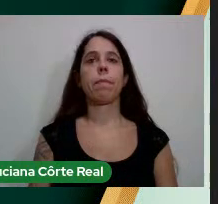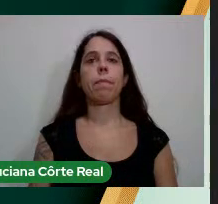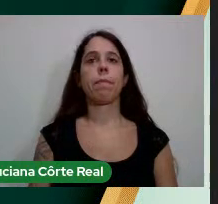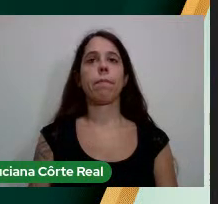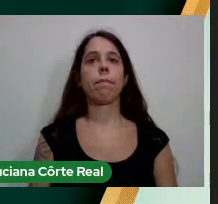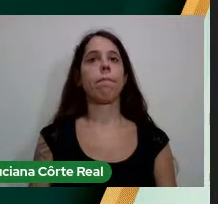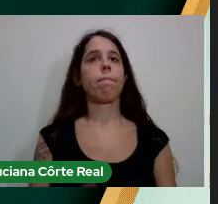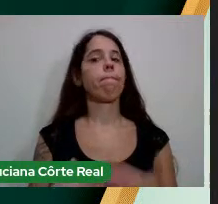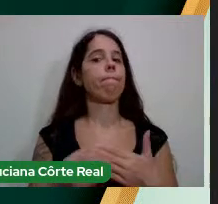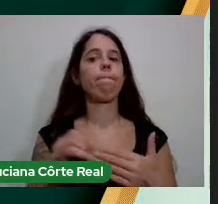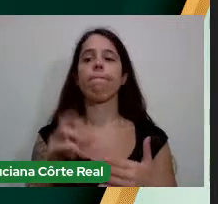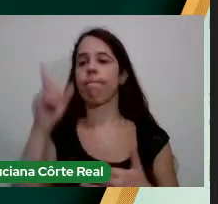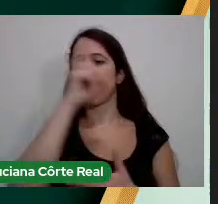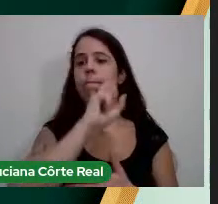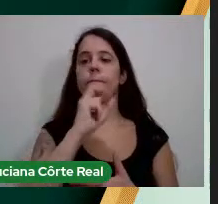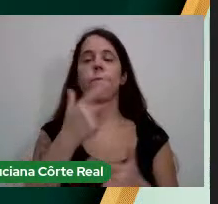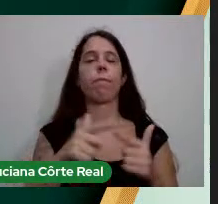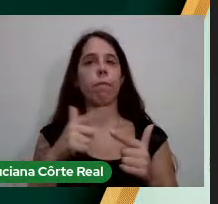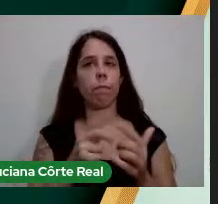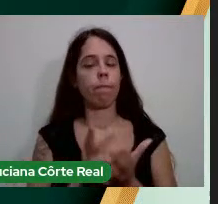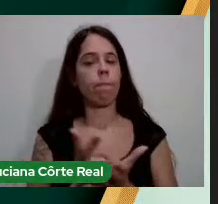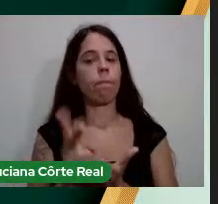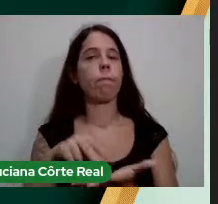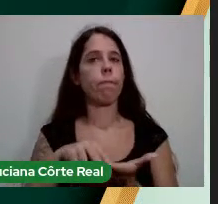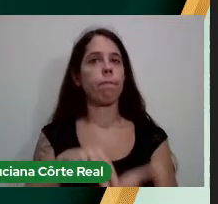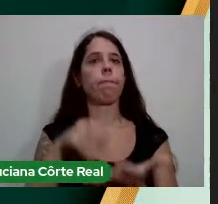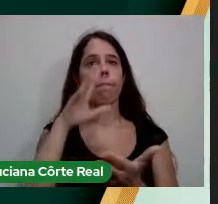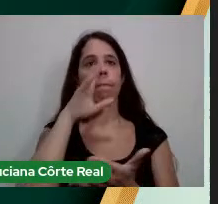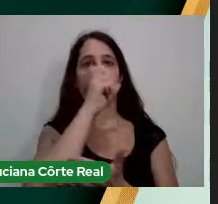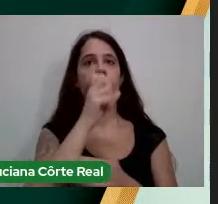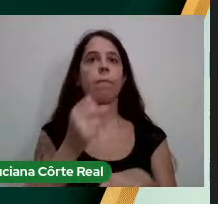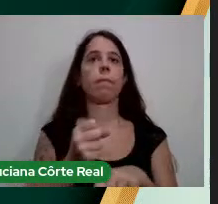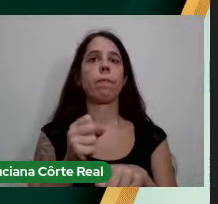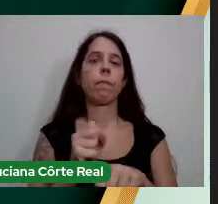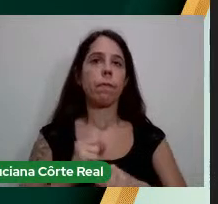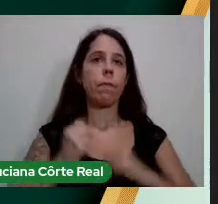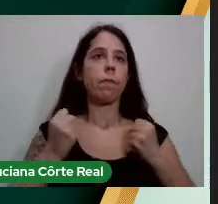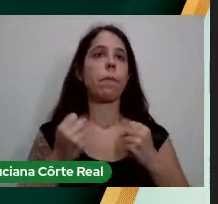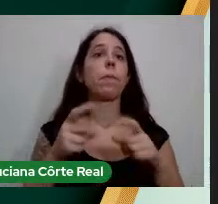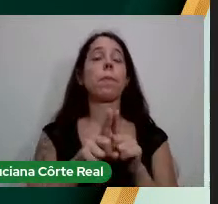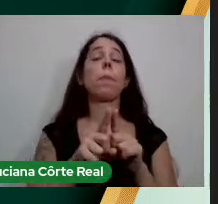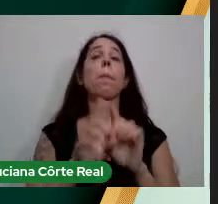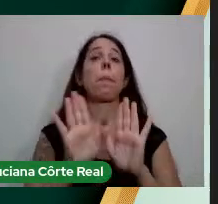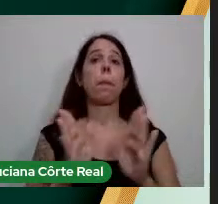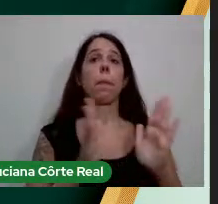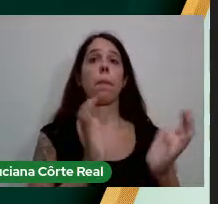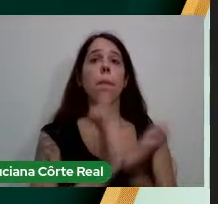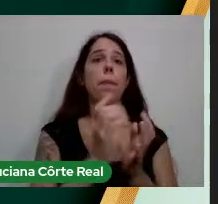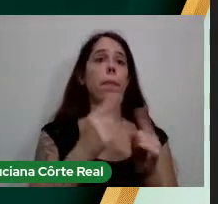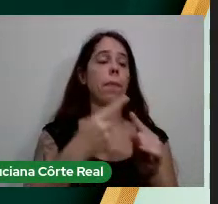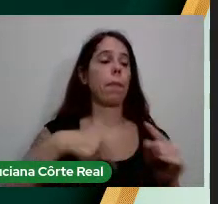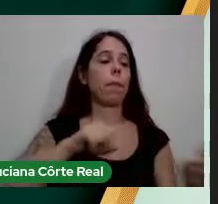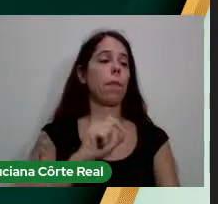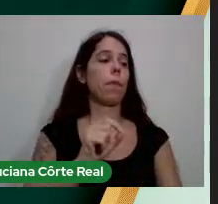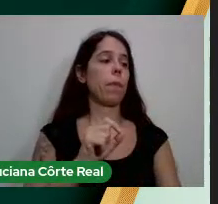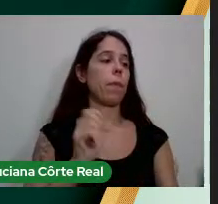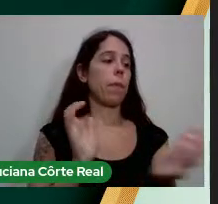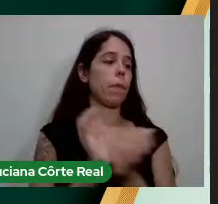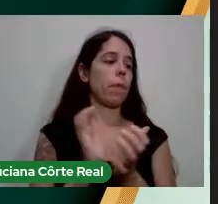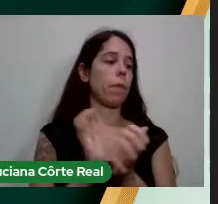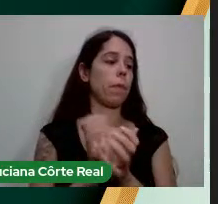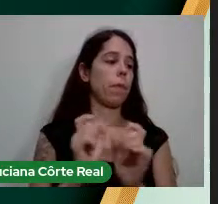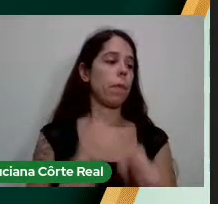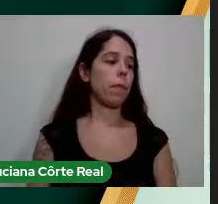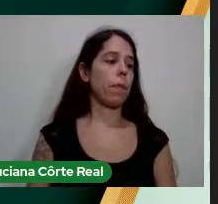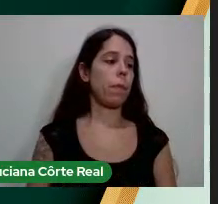percalços E coletivo Porque somos Sim Um coletivo Que sustenta E que